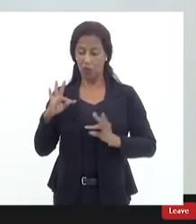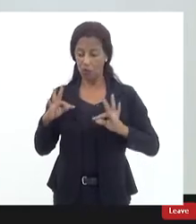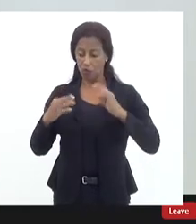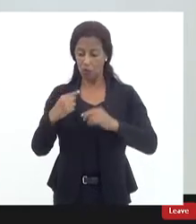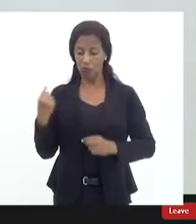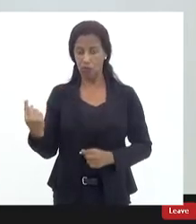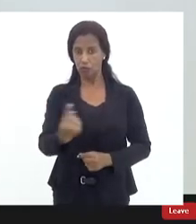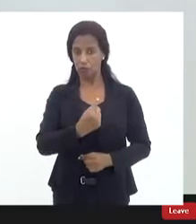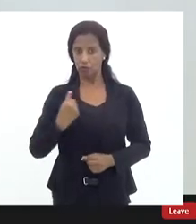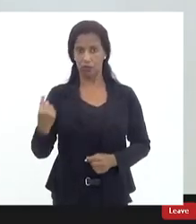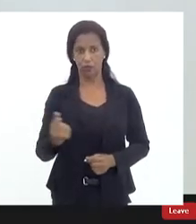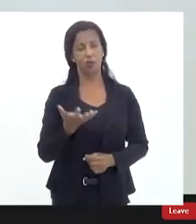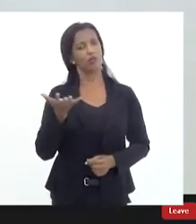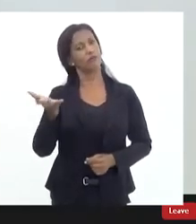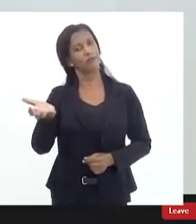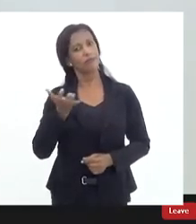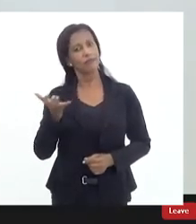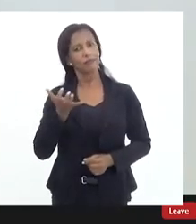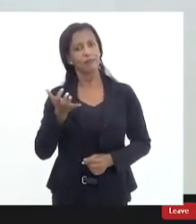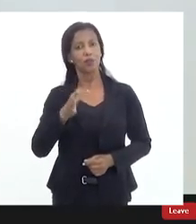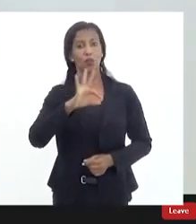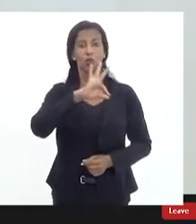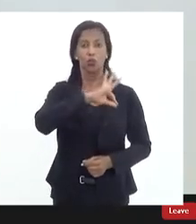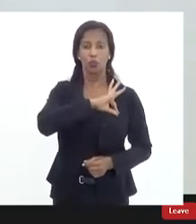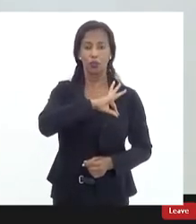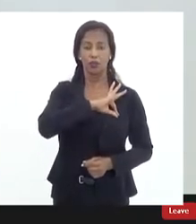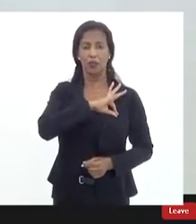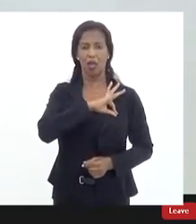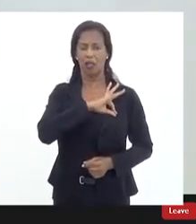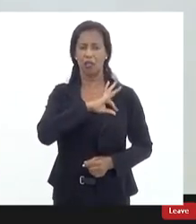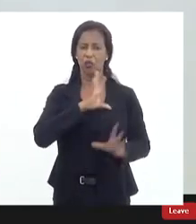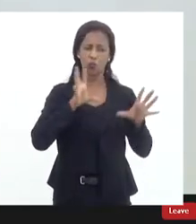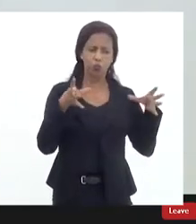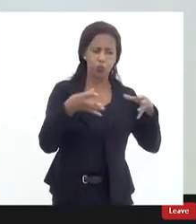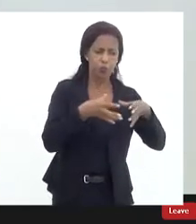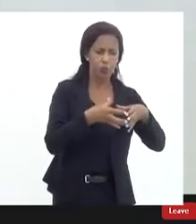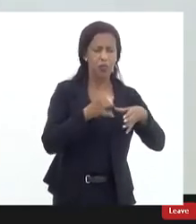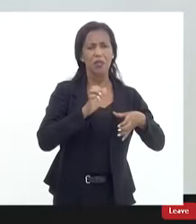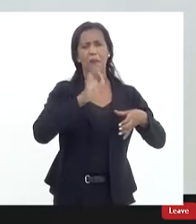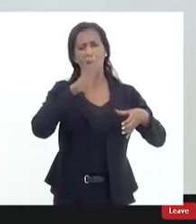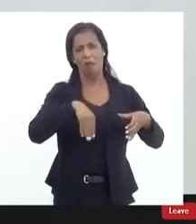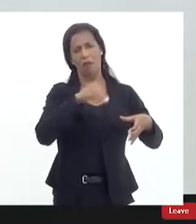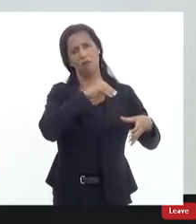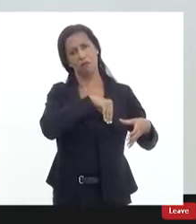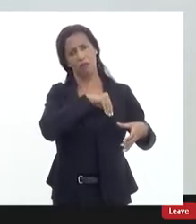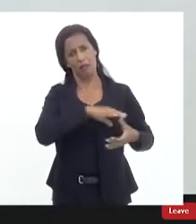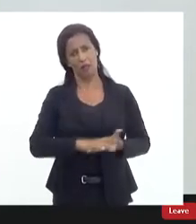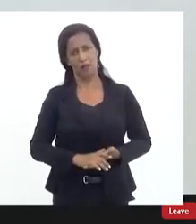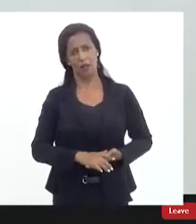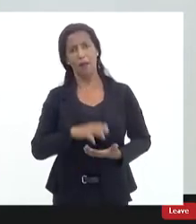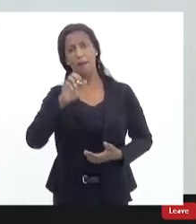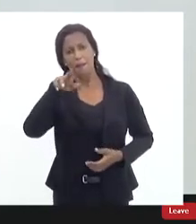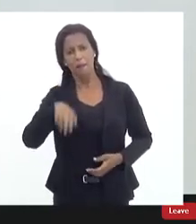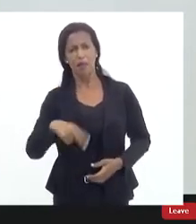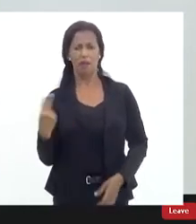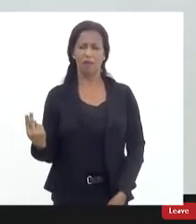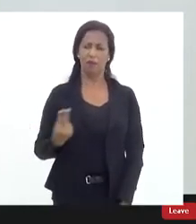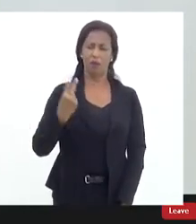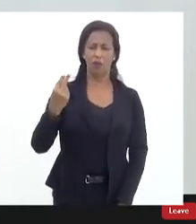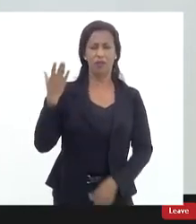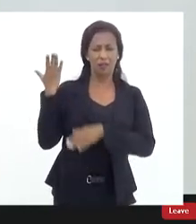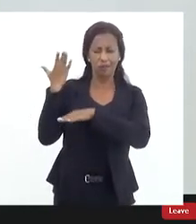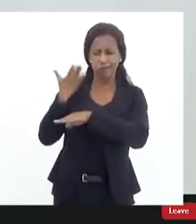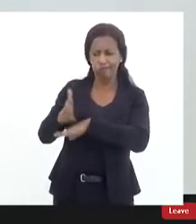e todas nós queremos que as nossas policiais e nossos policiais sejam bem remunerados bem valorizados bem